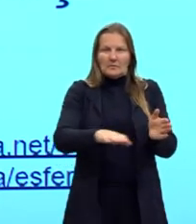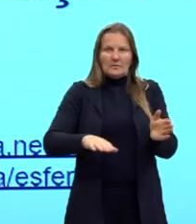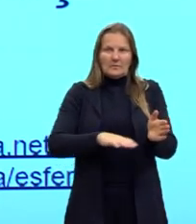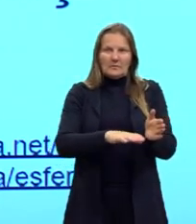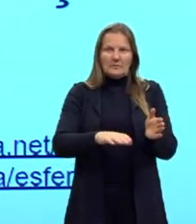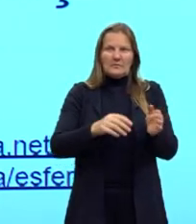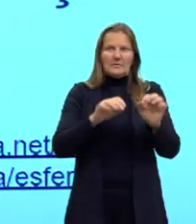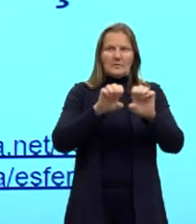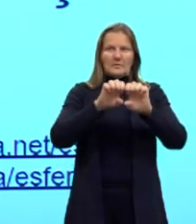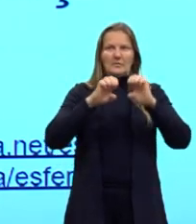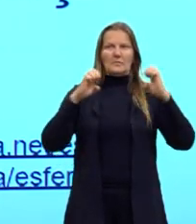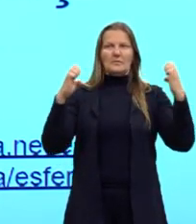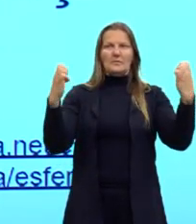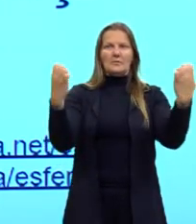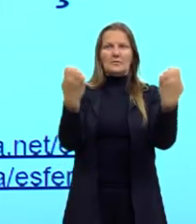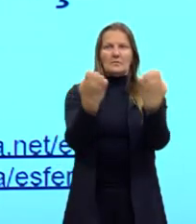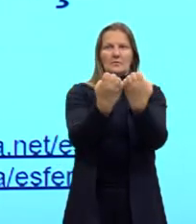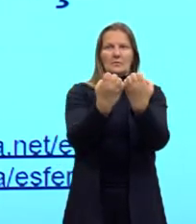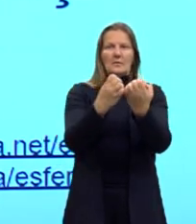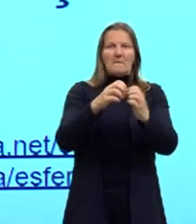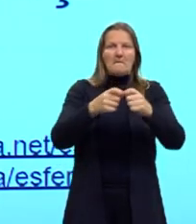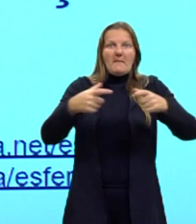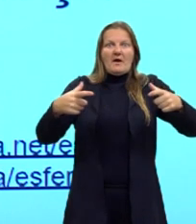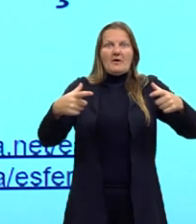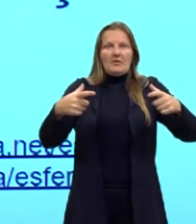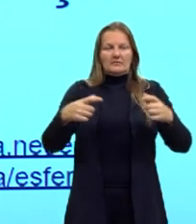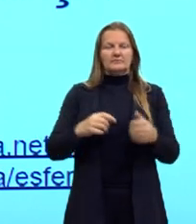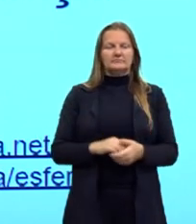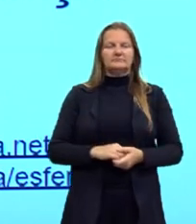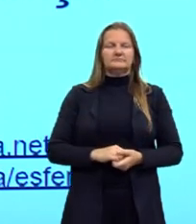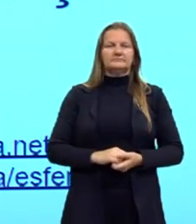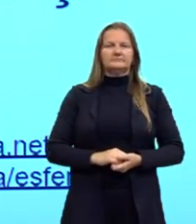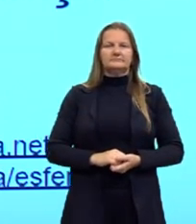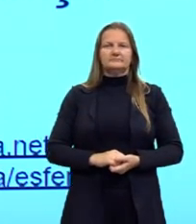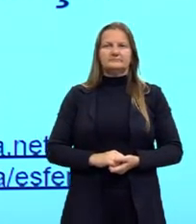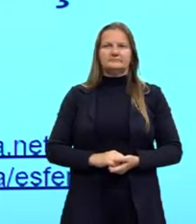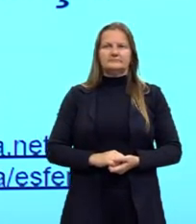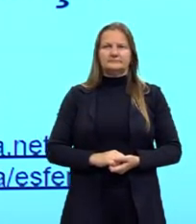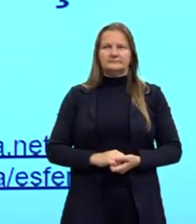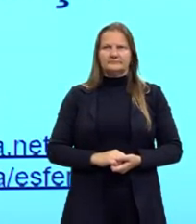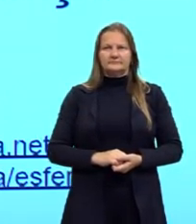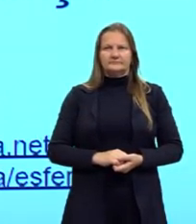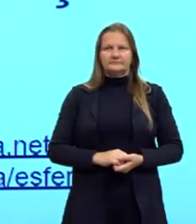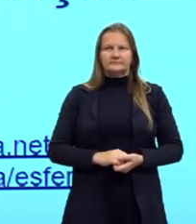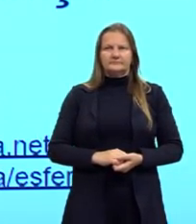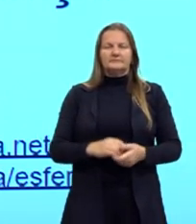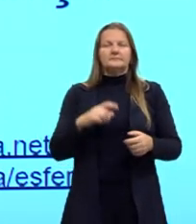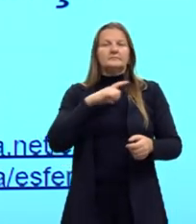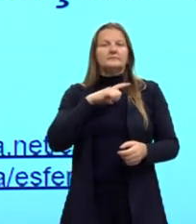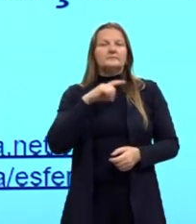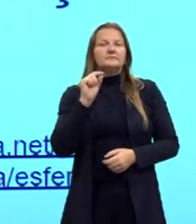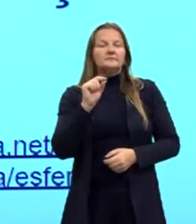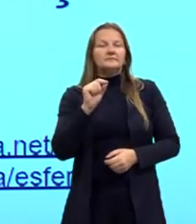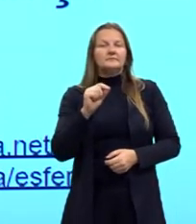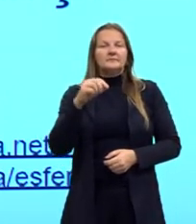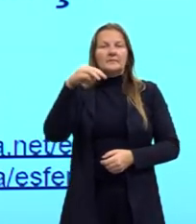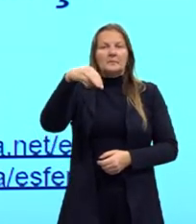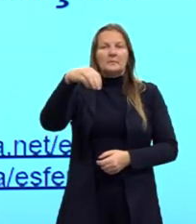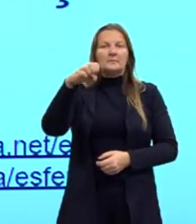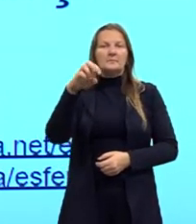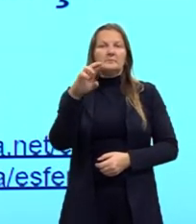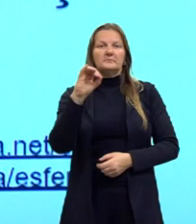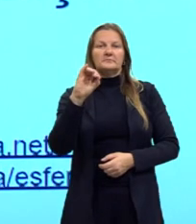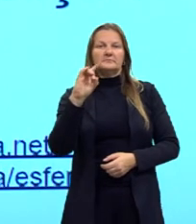caso particular então dos paralelos, né? E portanto o maior deles. E nós temos o meridiano.